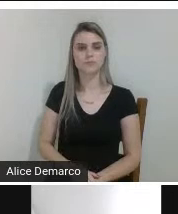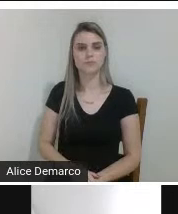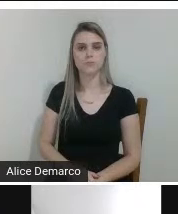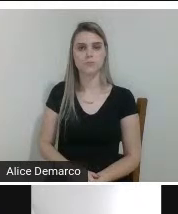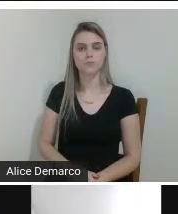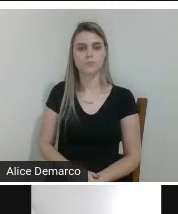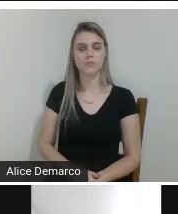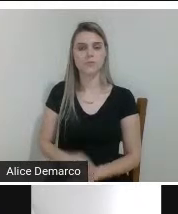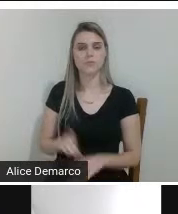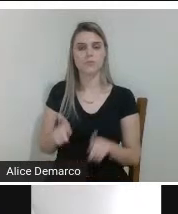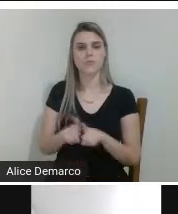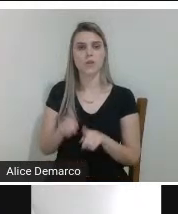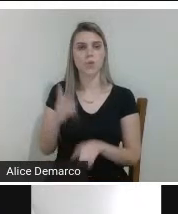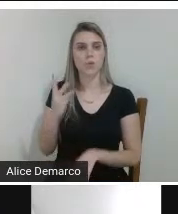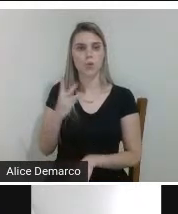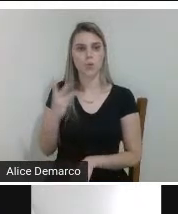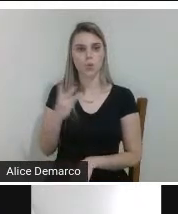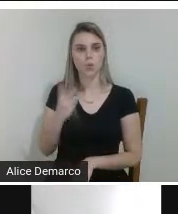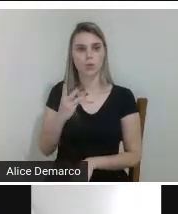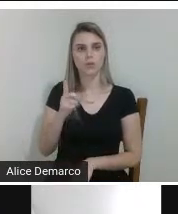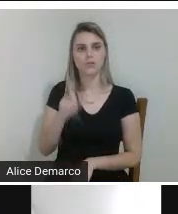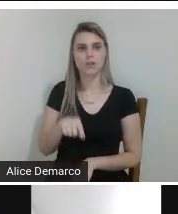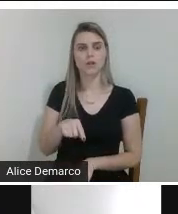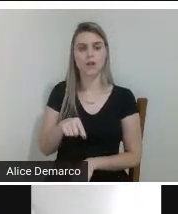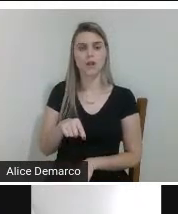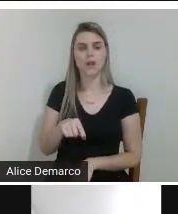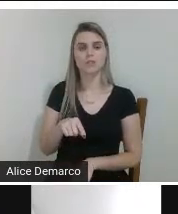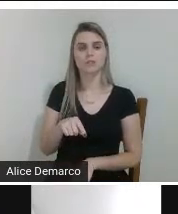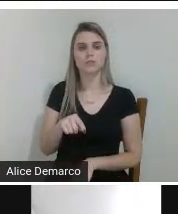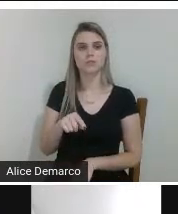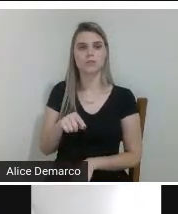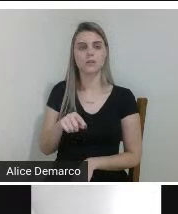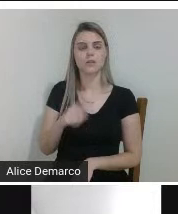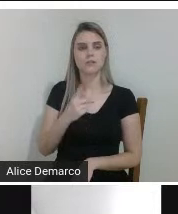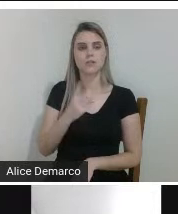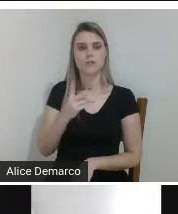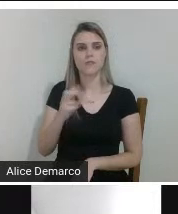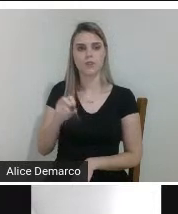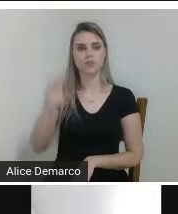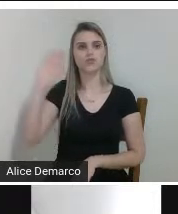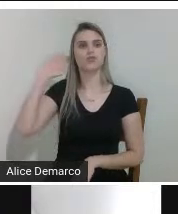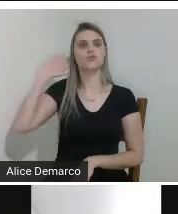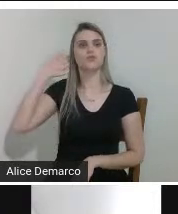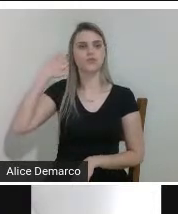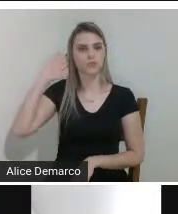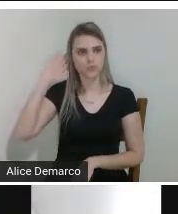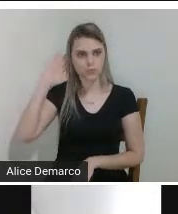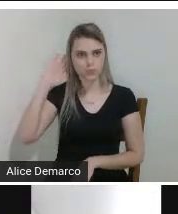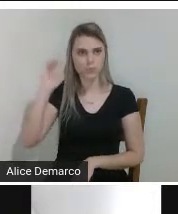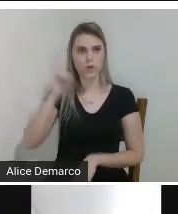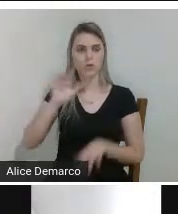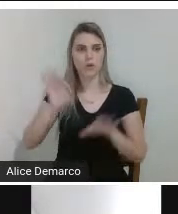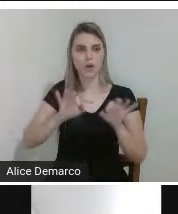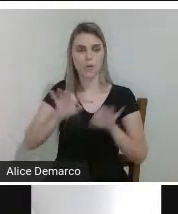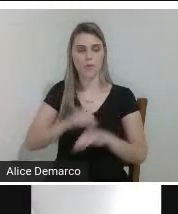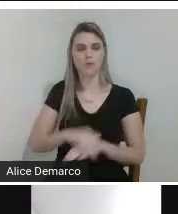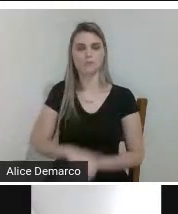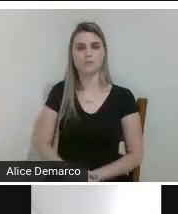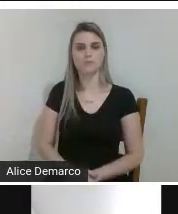o terceiro seria uma inclinação de 120 graus próximo